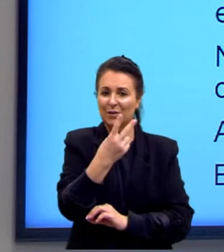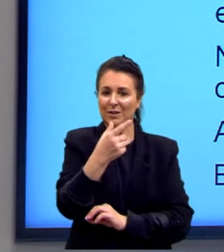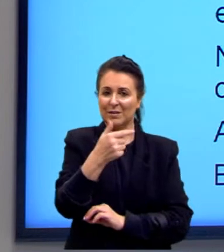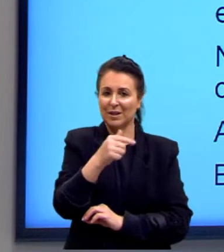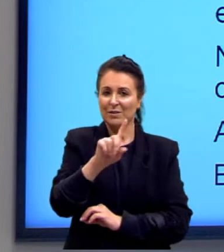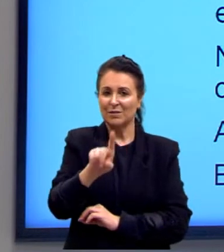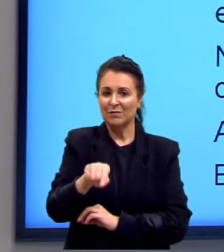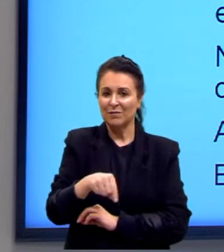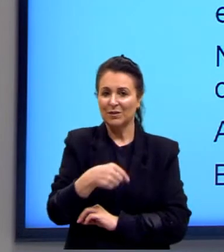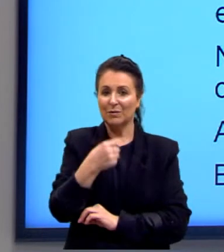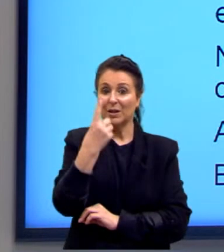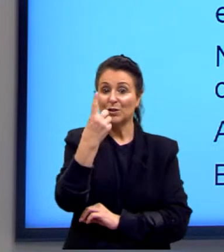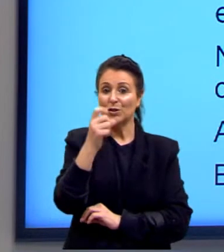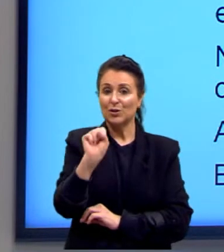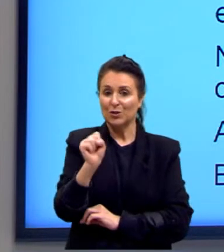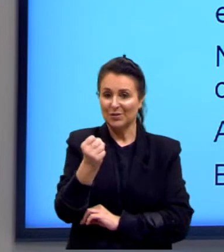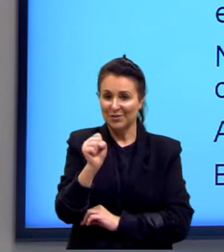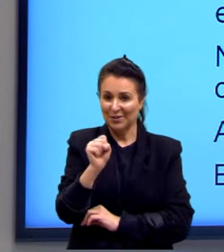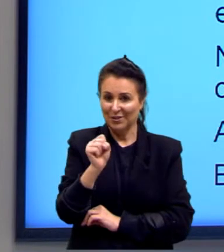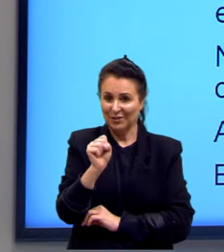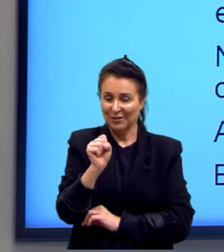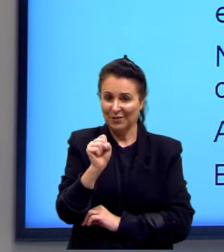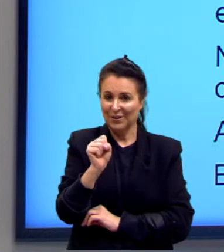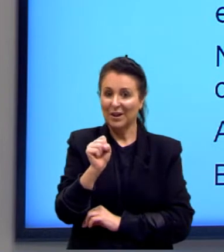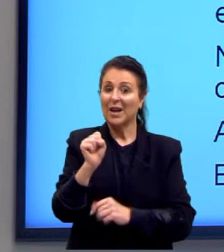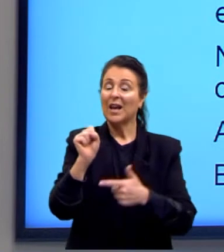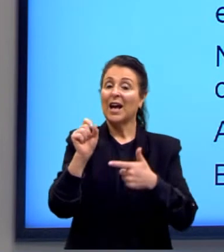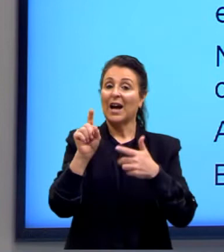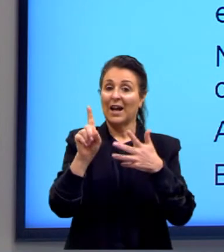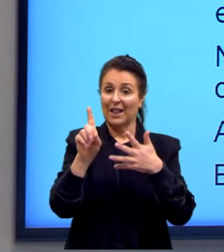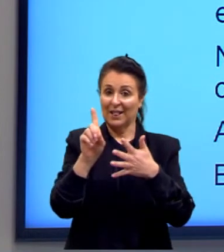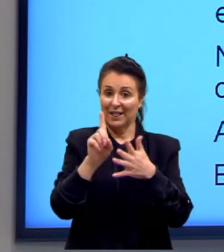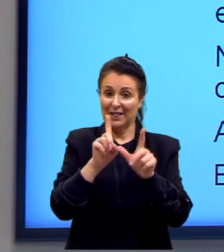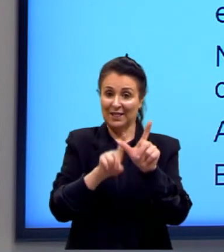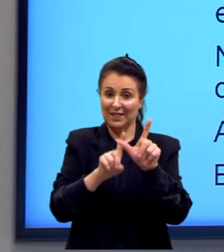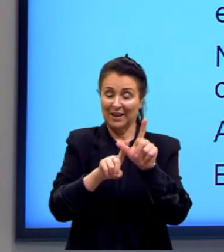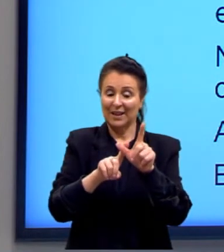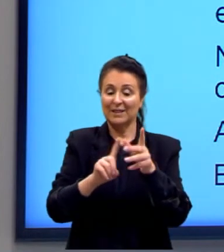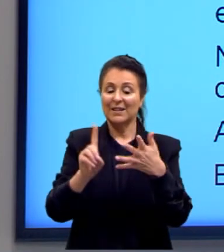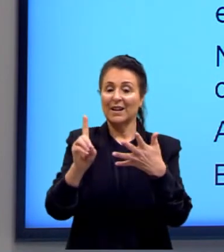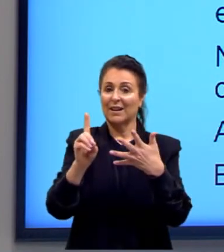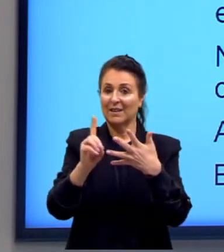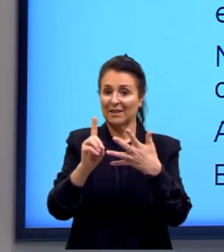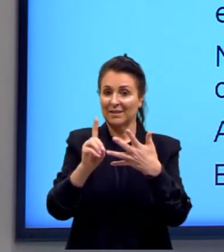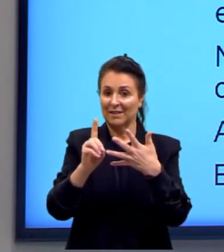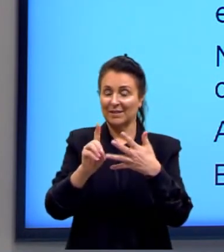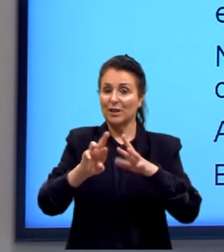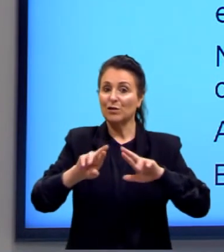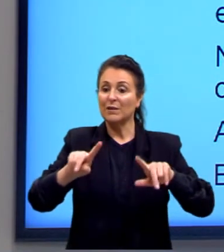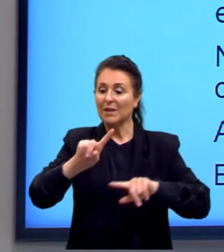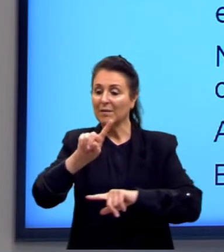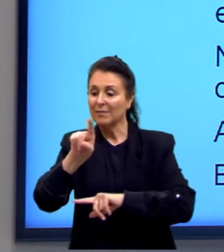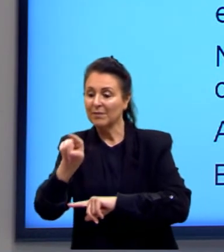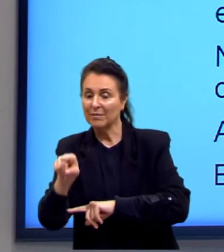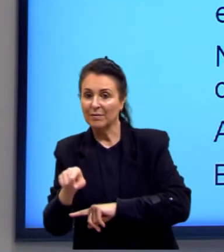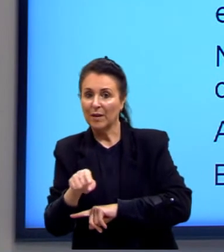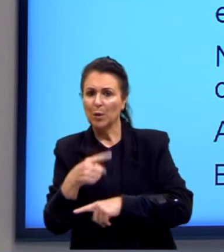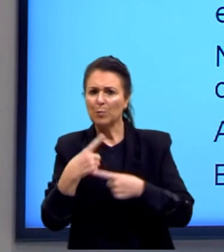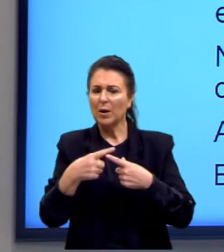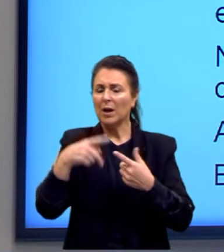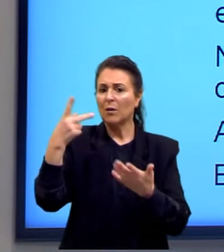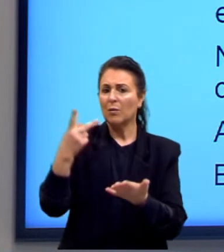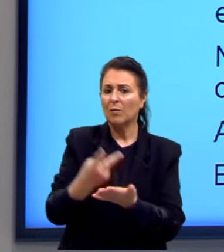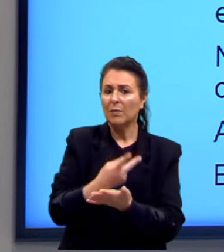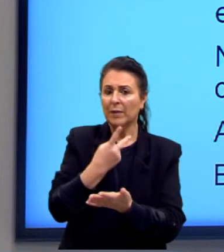,18, alternativa a letra D. Essa diferença nas casas decimais, ela ocorre justamente